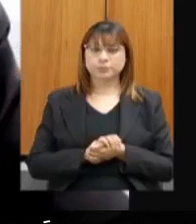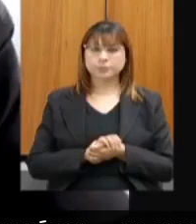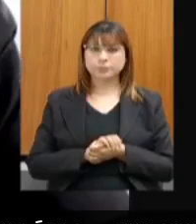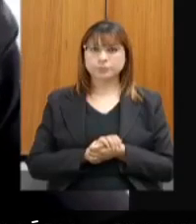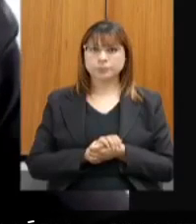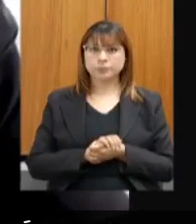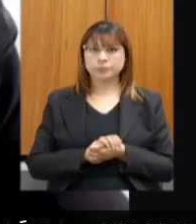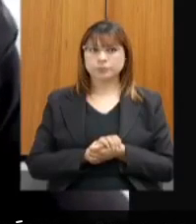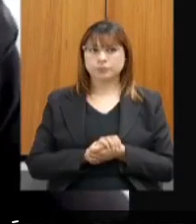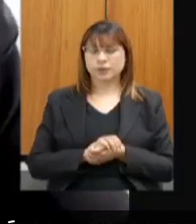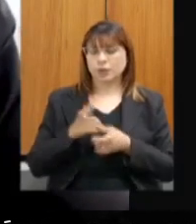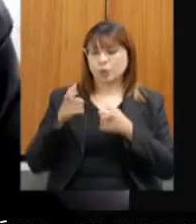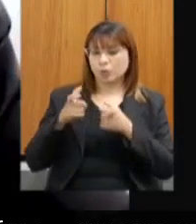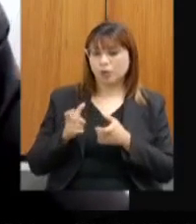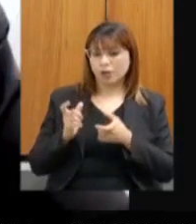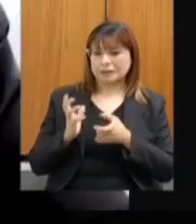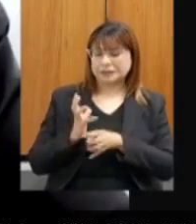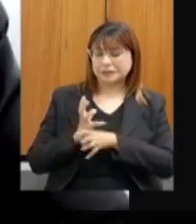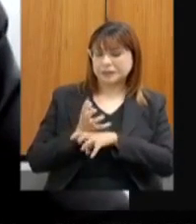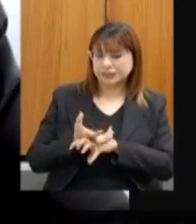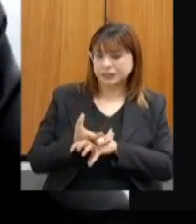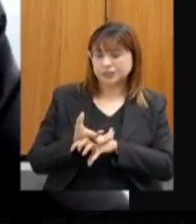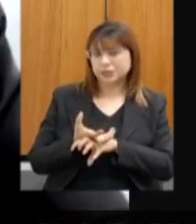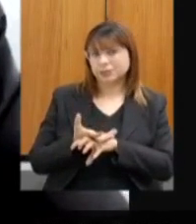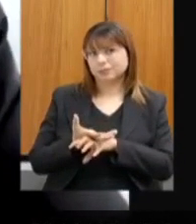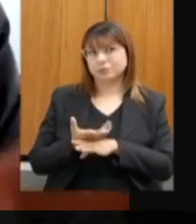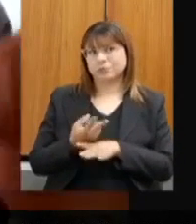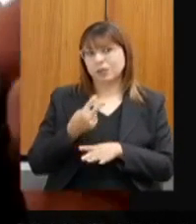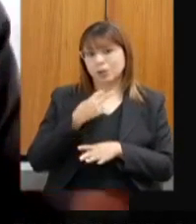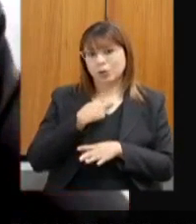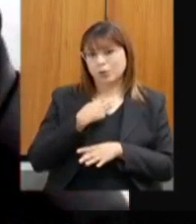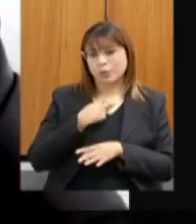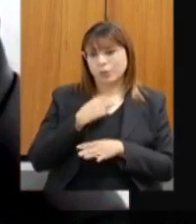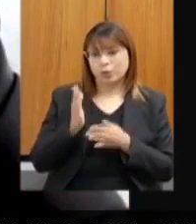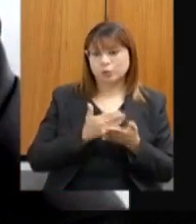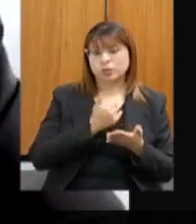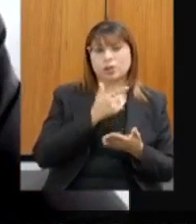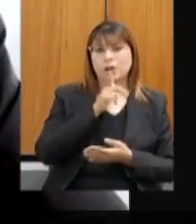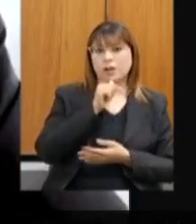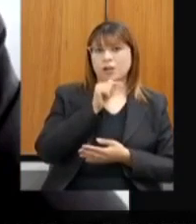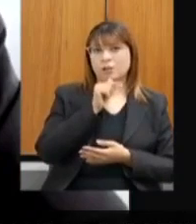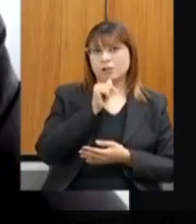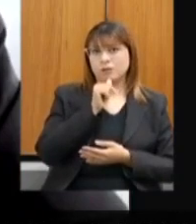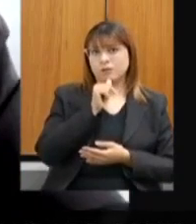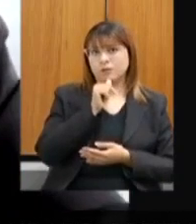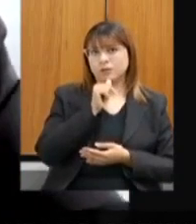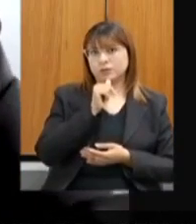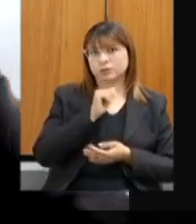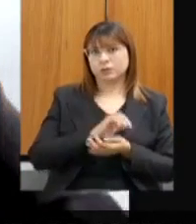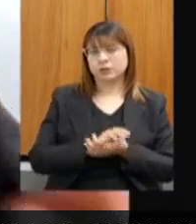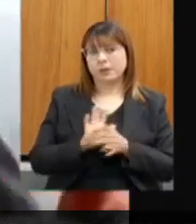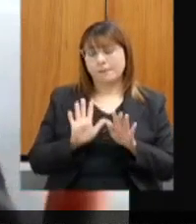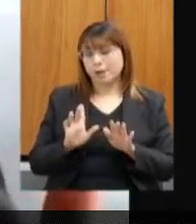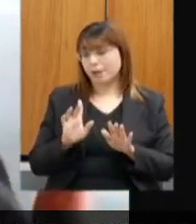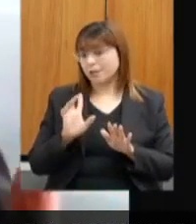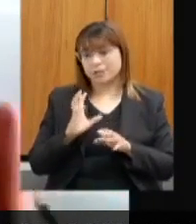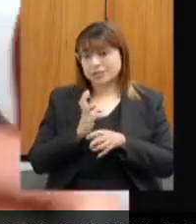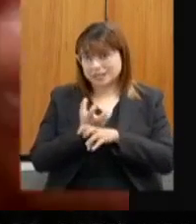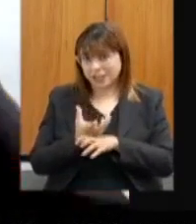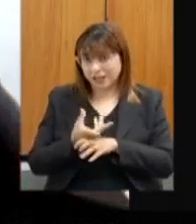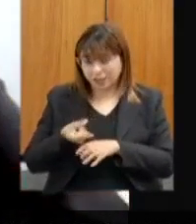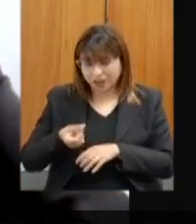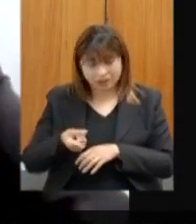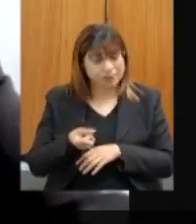em uma região seca, nós não podemos tirar a água existente, mas ela é uma região, não é seca o tempo inteiro, não tem má